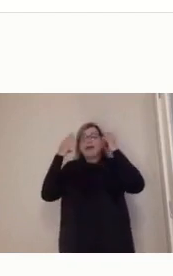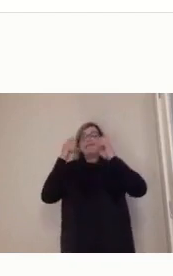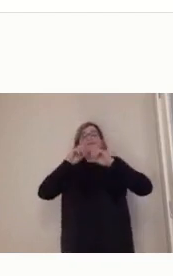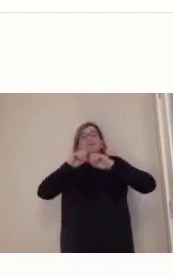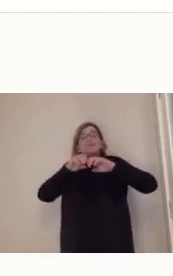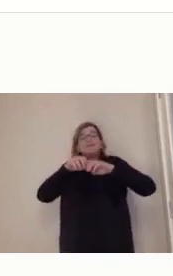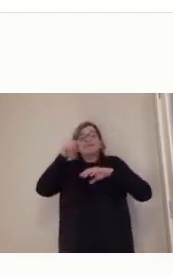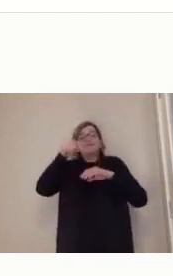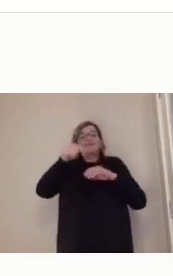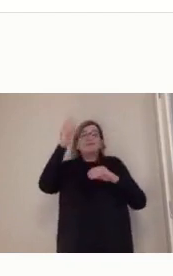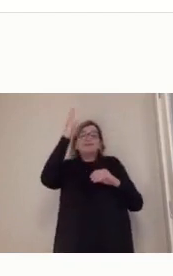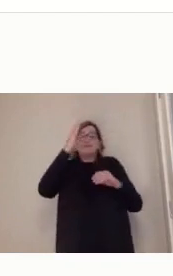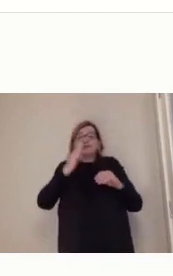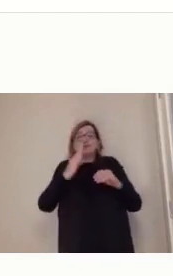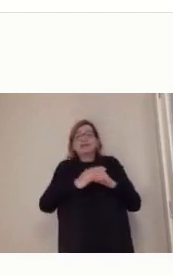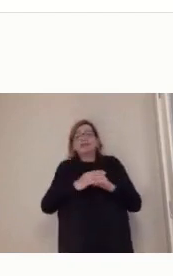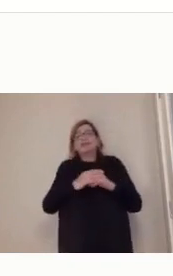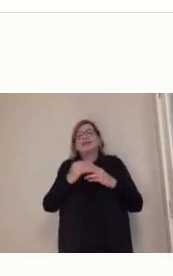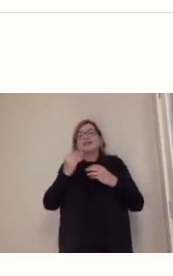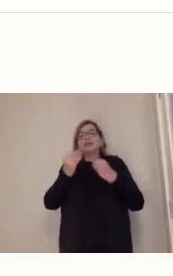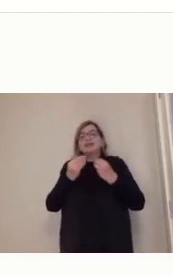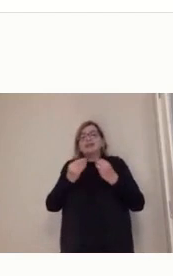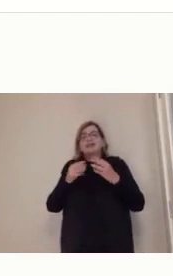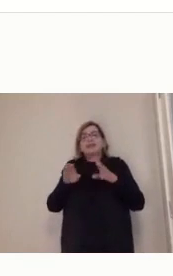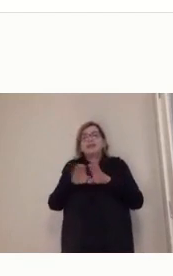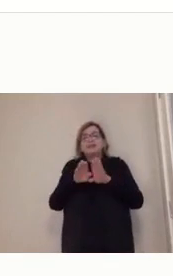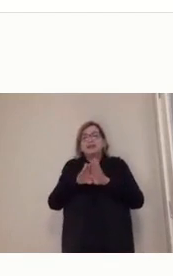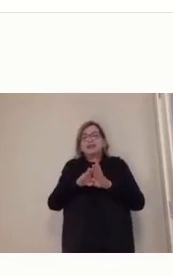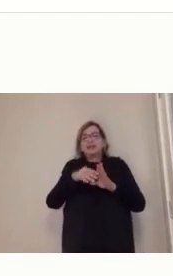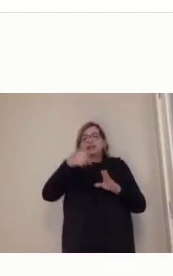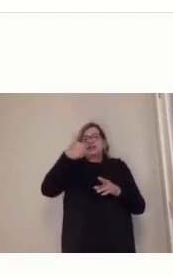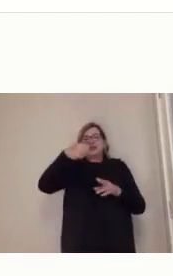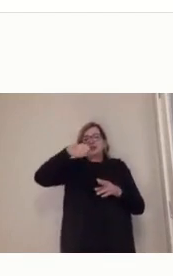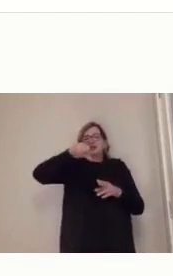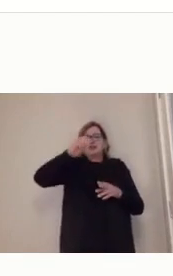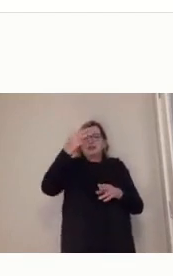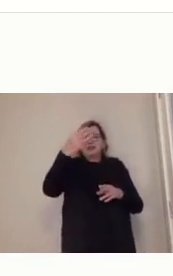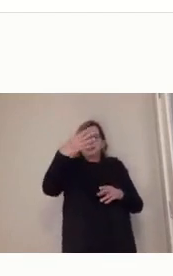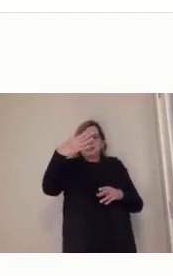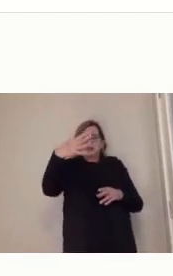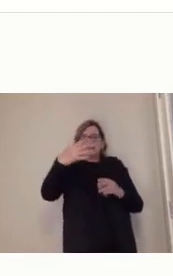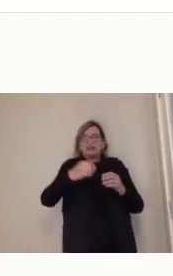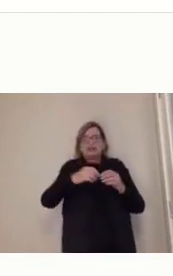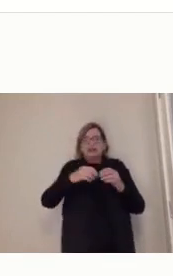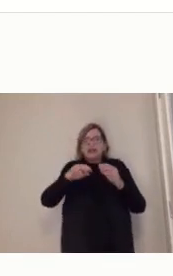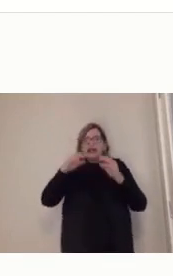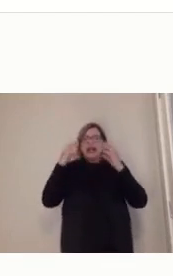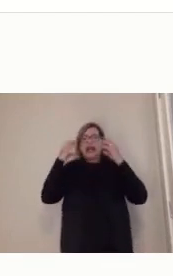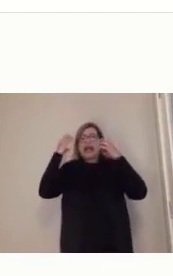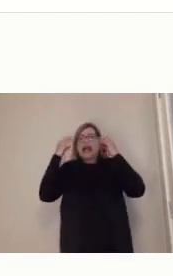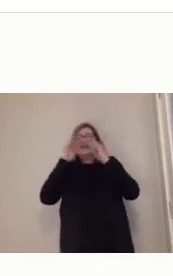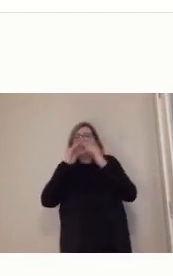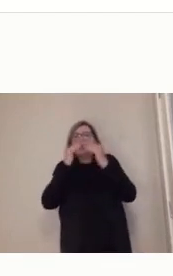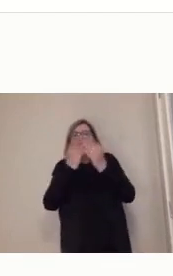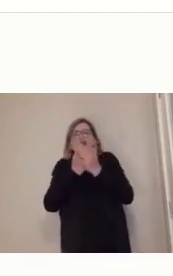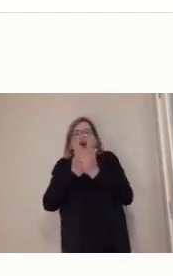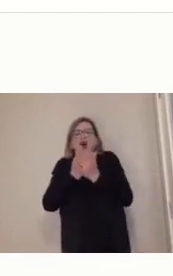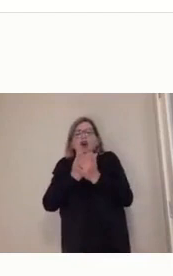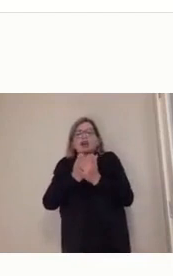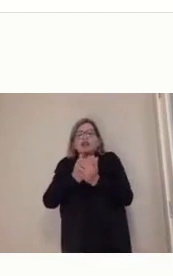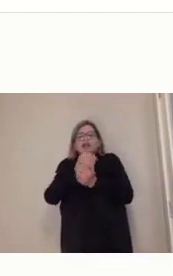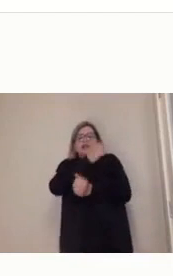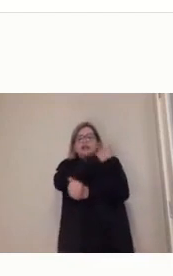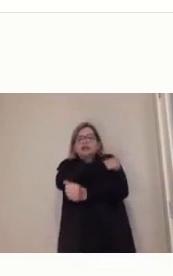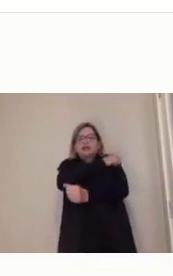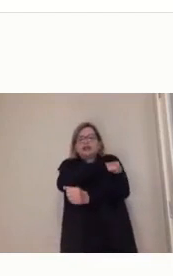Que junto com... Usava o rádio, usava a correspondência, nunca o rádio sozinho, mas o rádio, a correspondência, a TV, a correspondência,